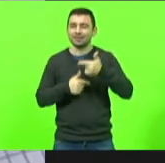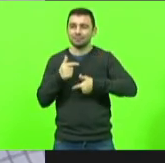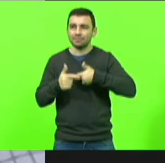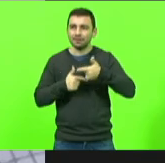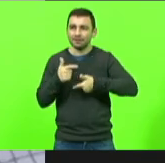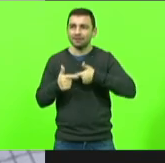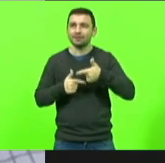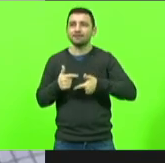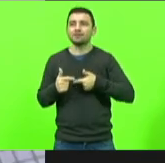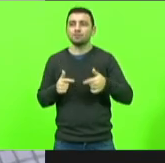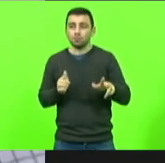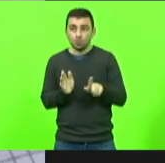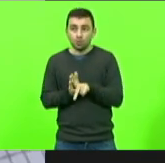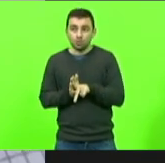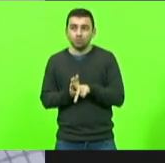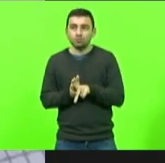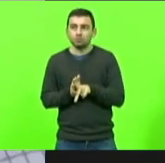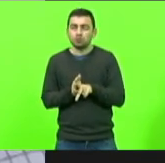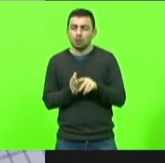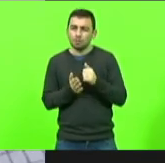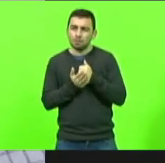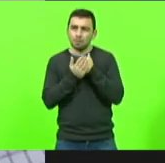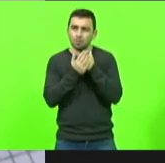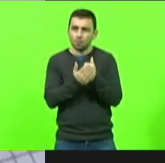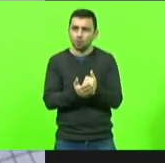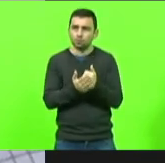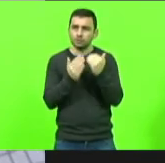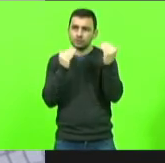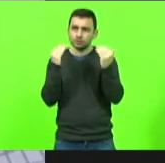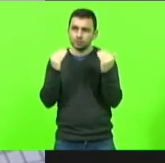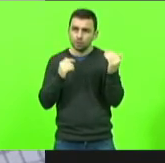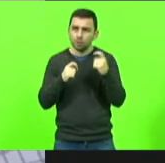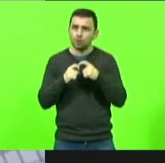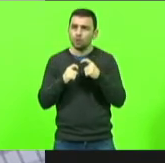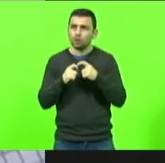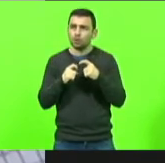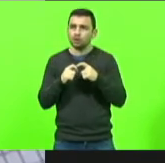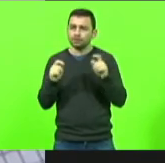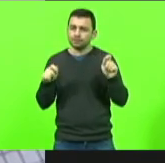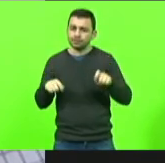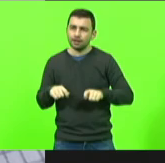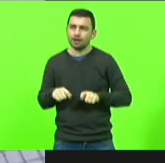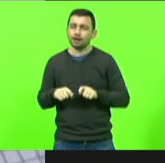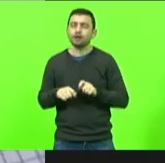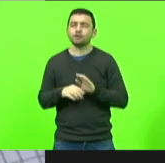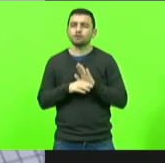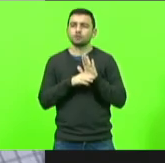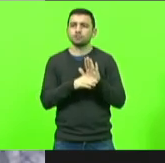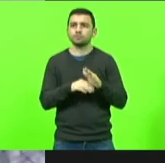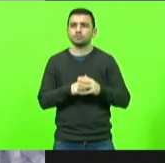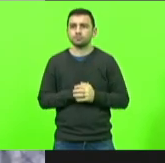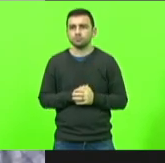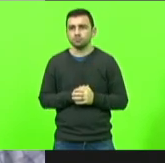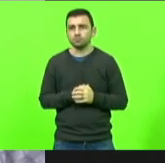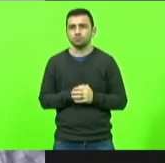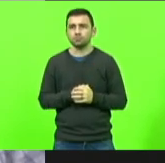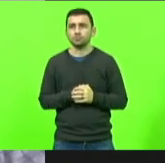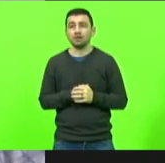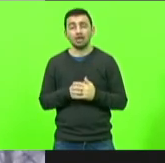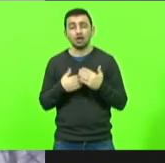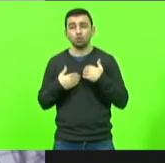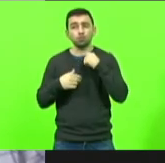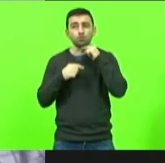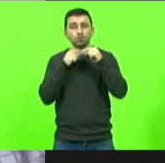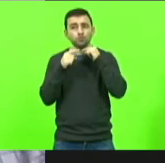né que os psicólogos podem fazer e ajudar as pessoas eu não tenho nenhuma dúvida que